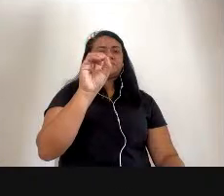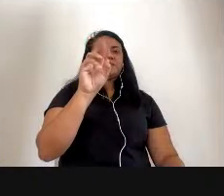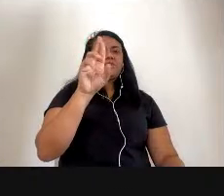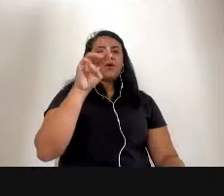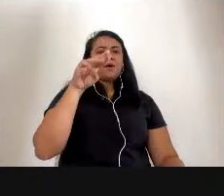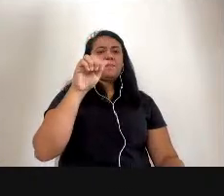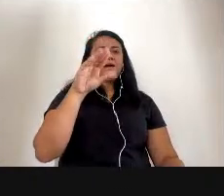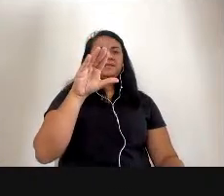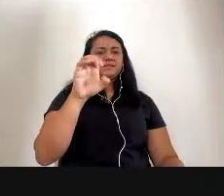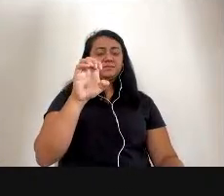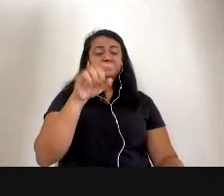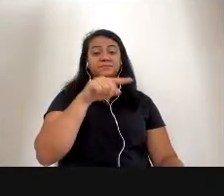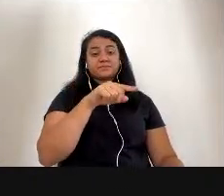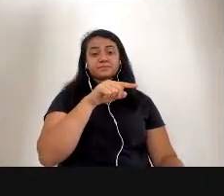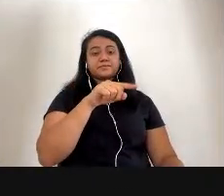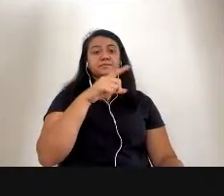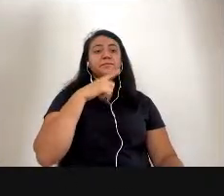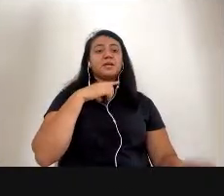com